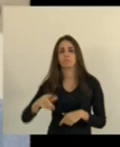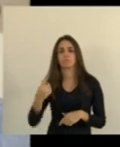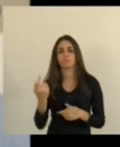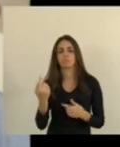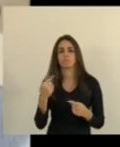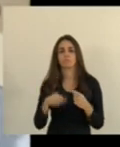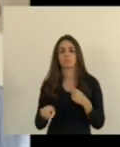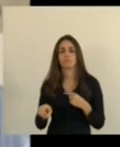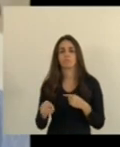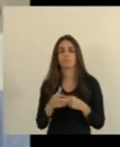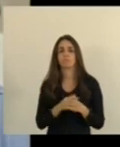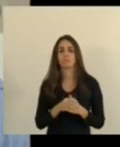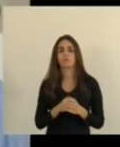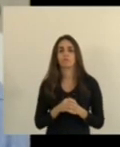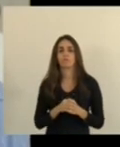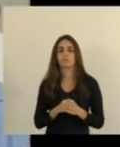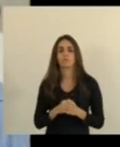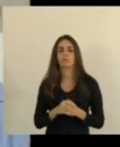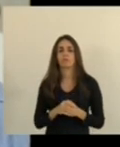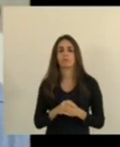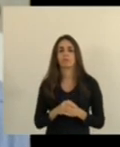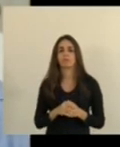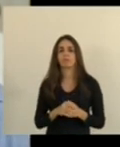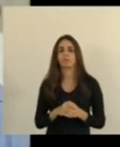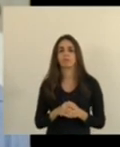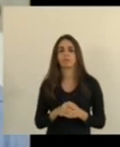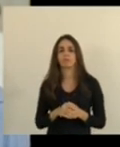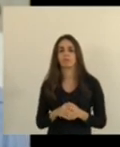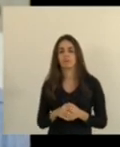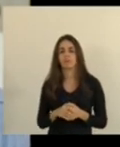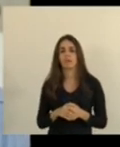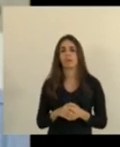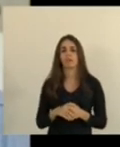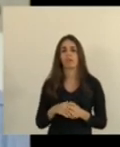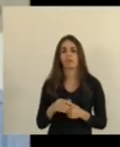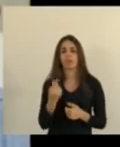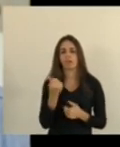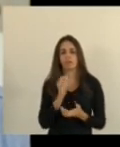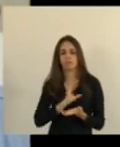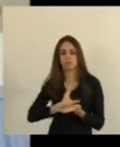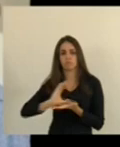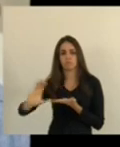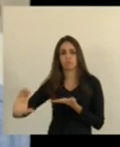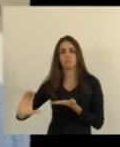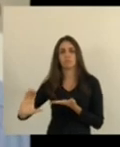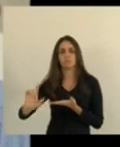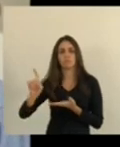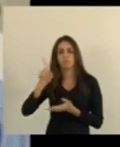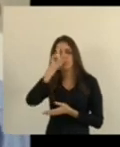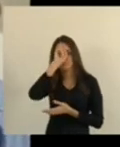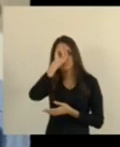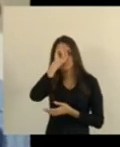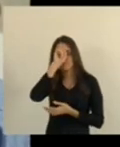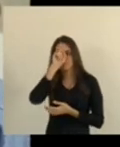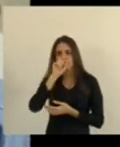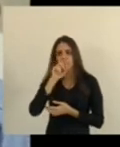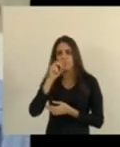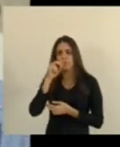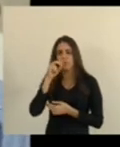senhor governador quando esse recurso foi liberado o hospital da Unimed